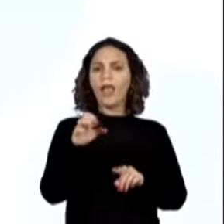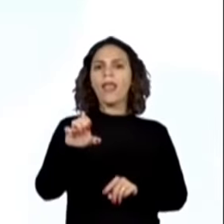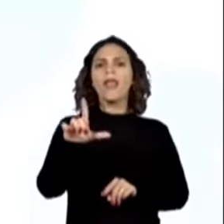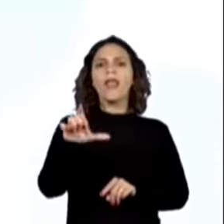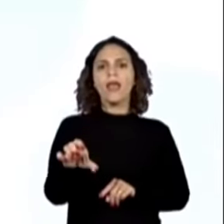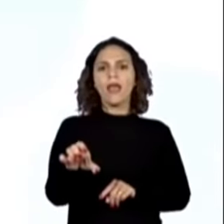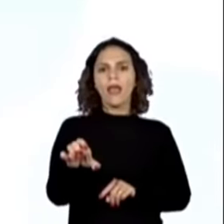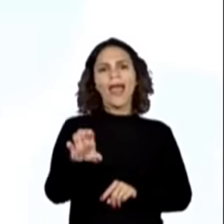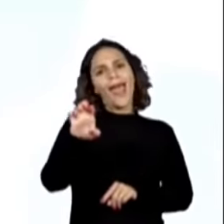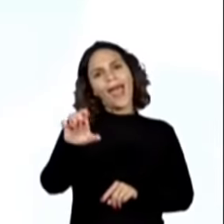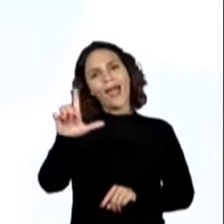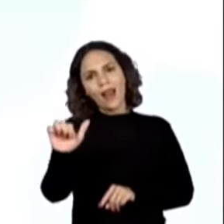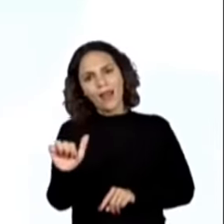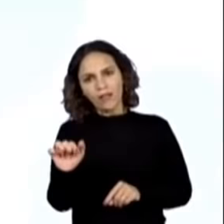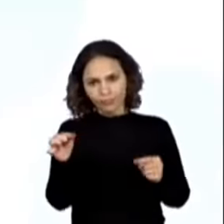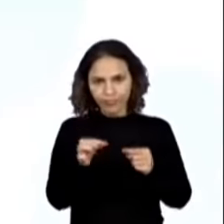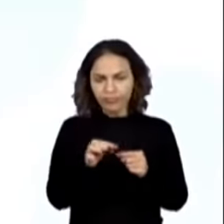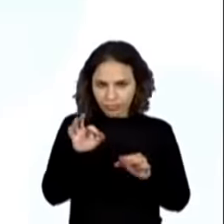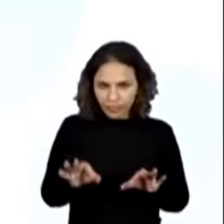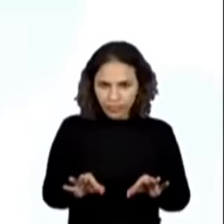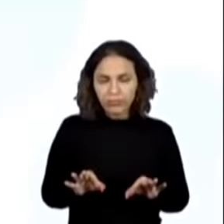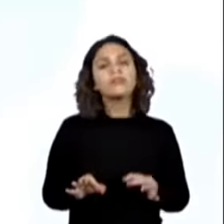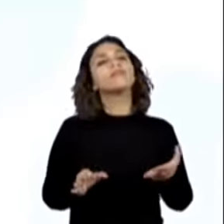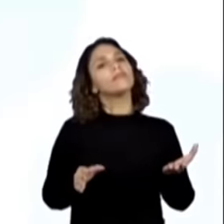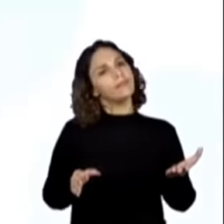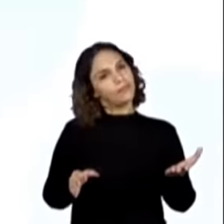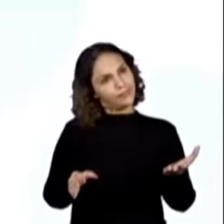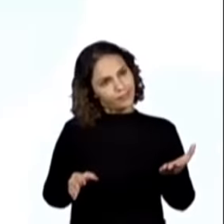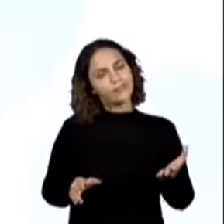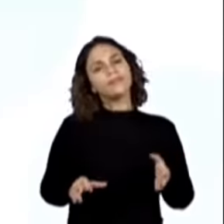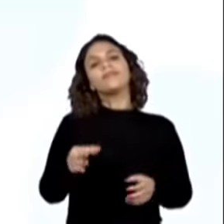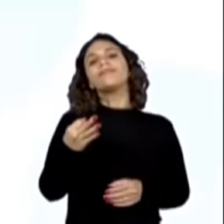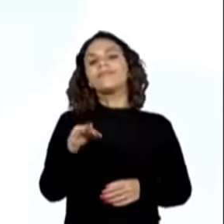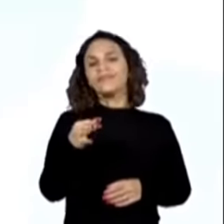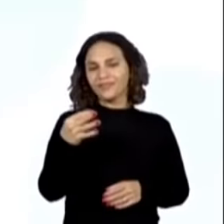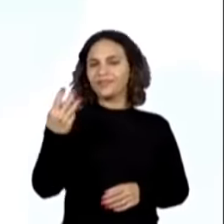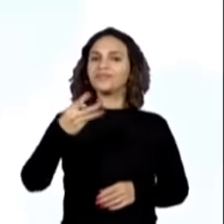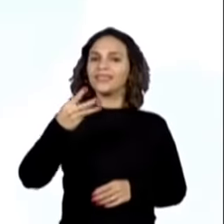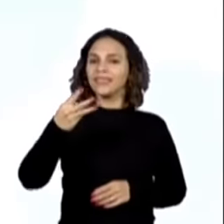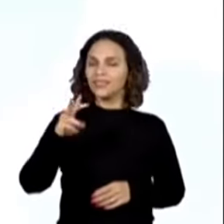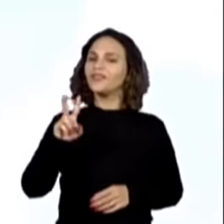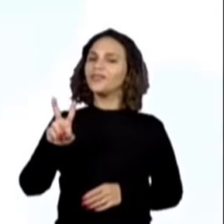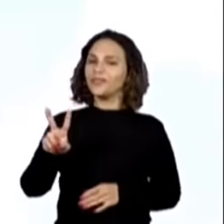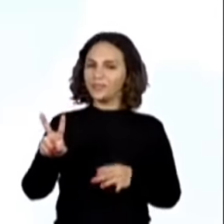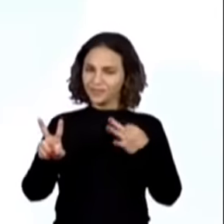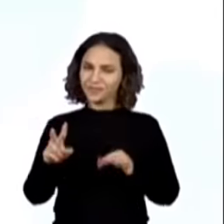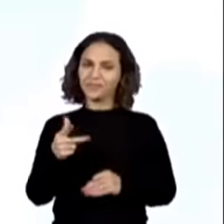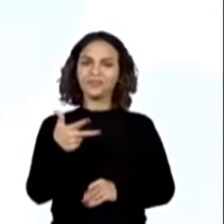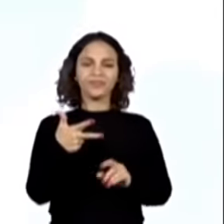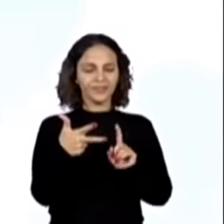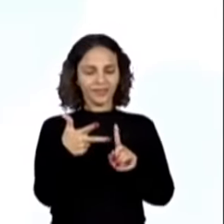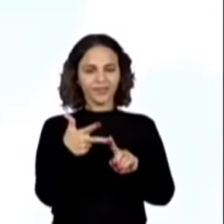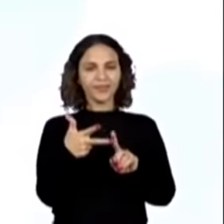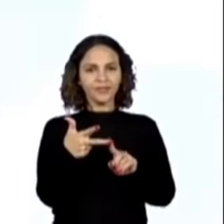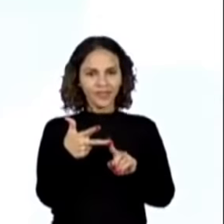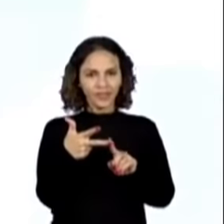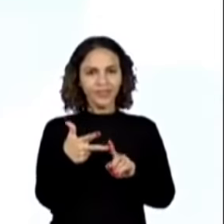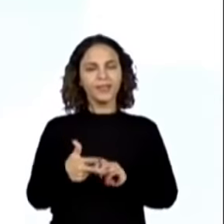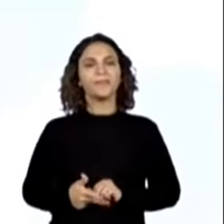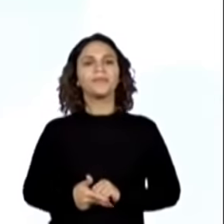essa? Verdadeiro ou falso? E todo mundo já está. Na terceira, verdadeiro. Ótimo. Exatamente.